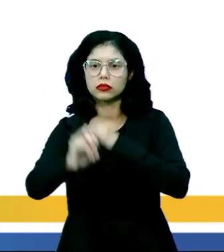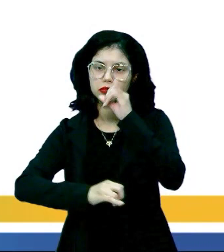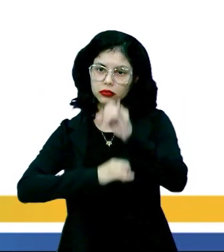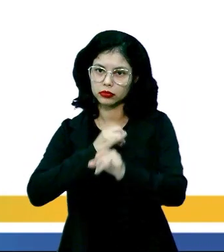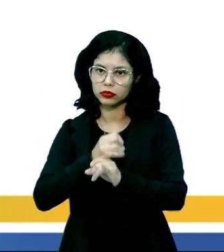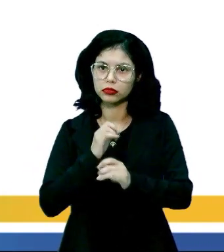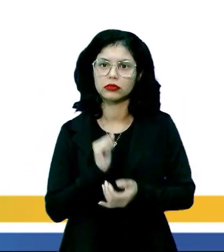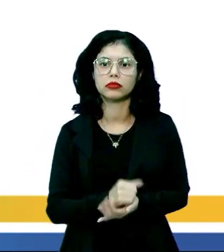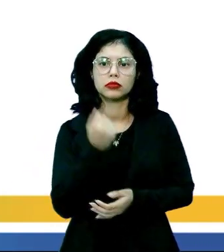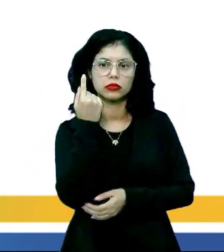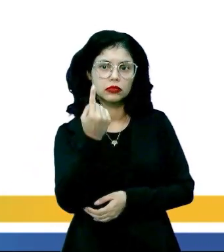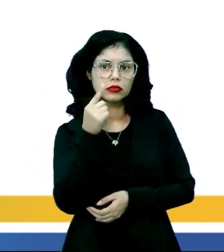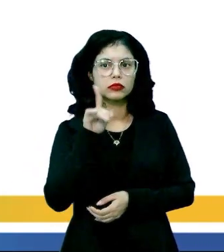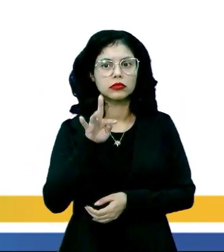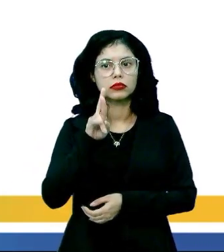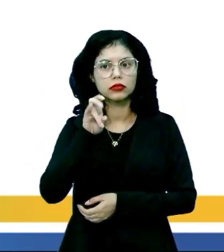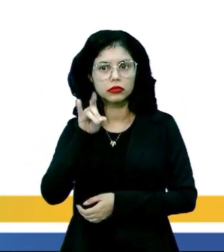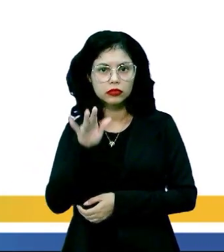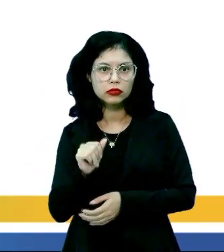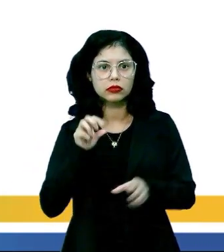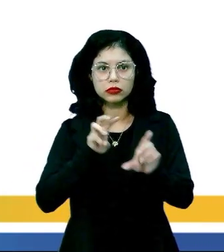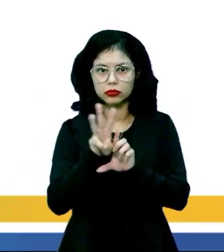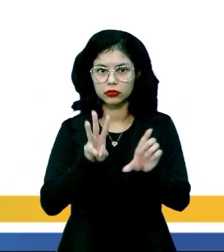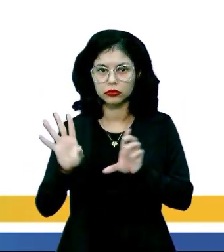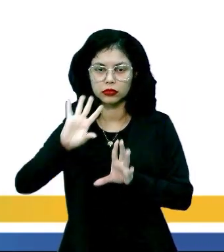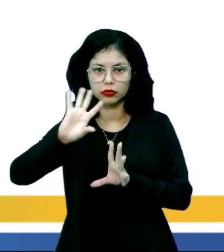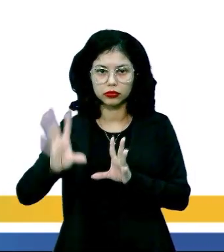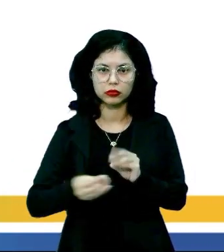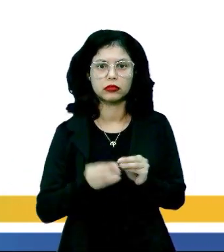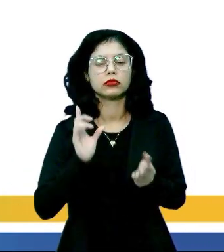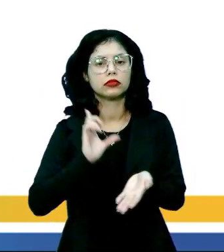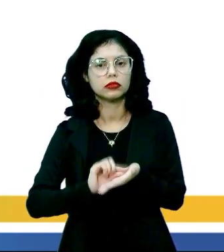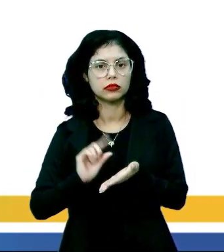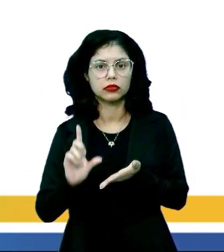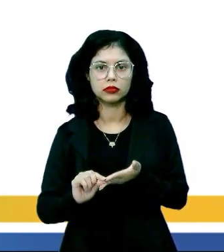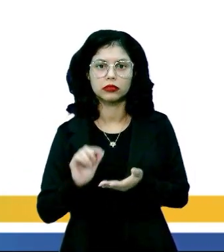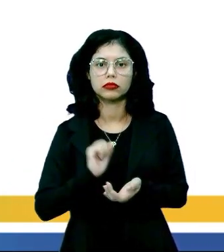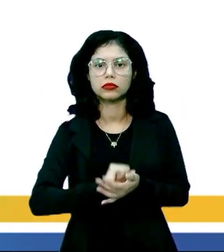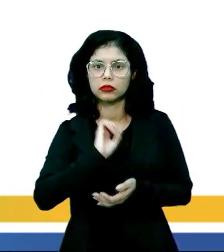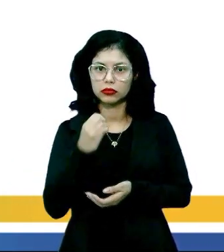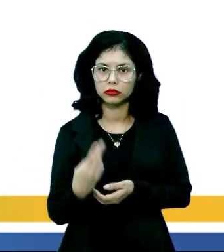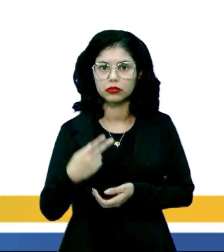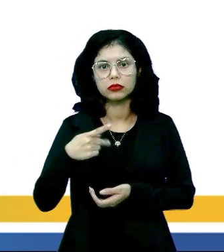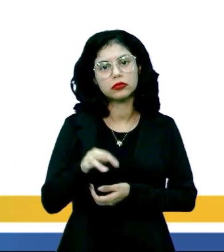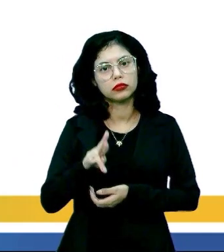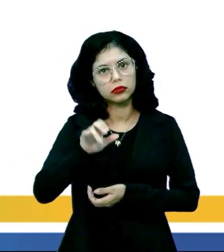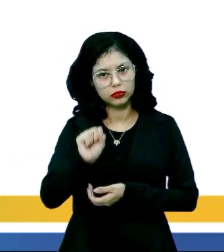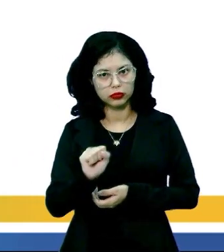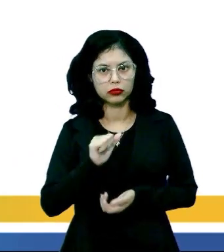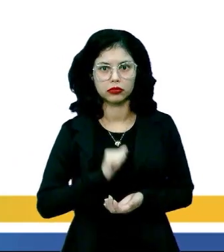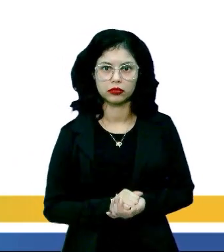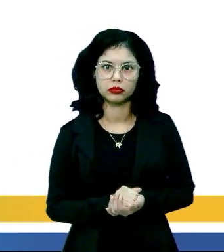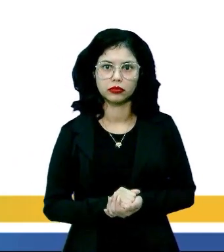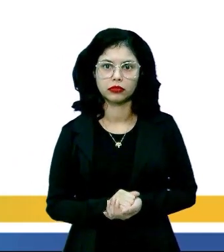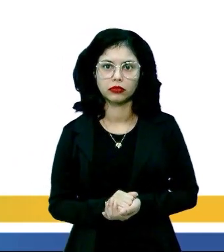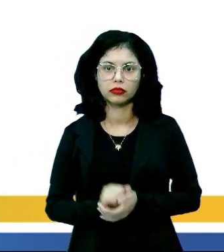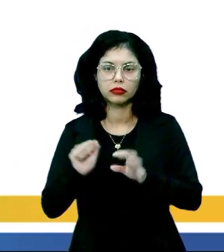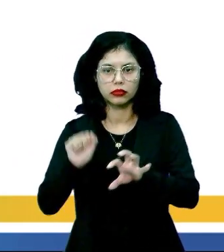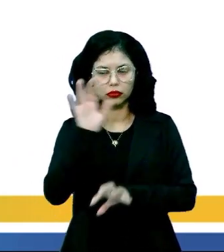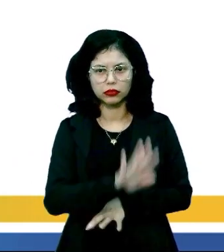Um blogue é um site com acréscimos dos chamados artigos ou posts.